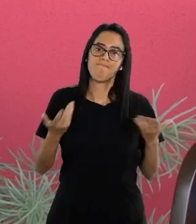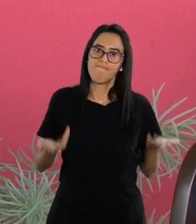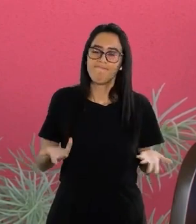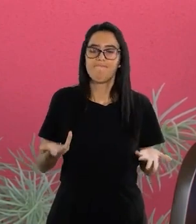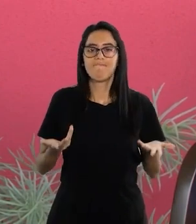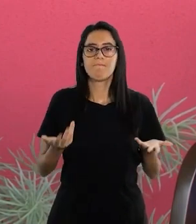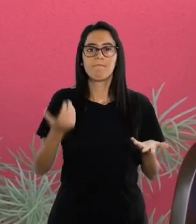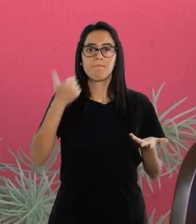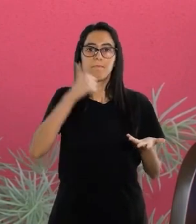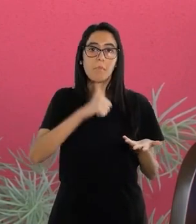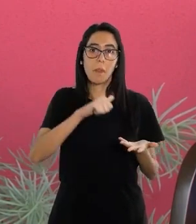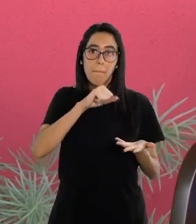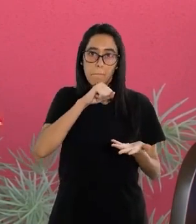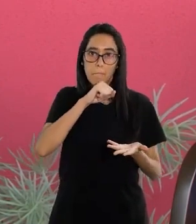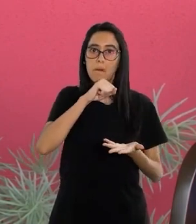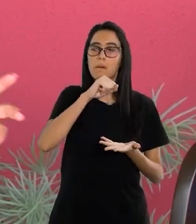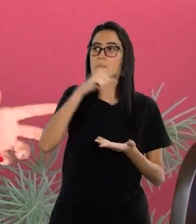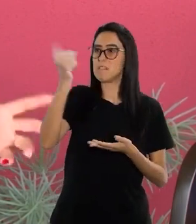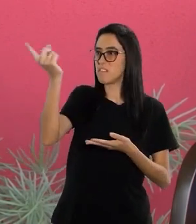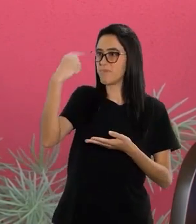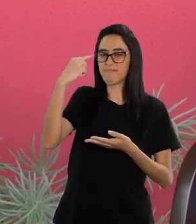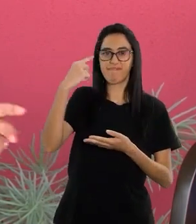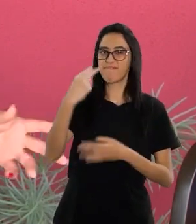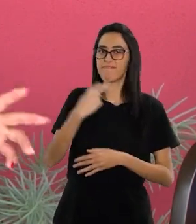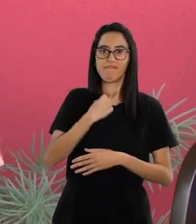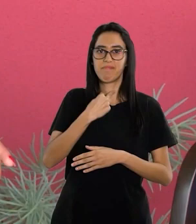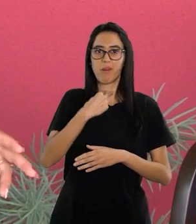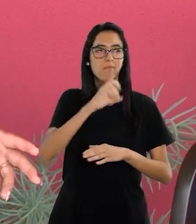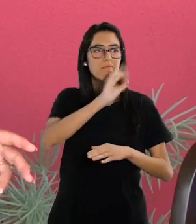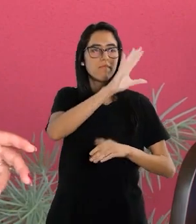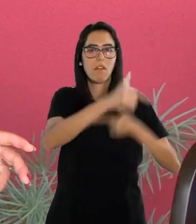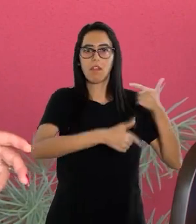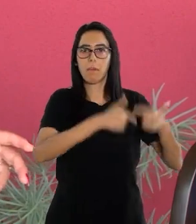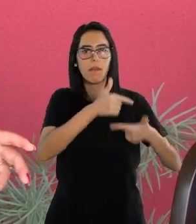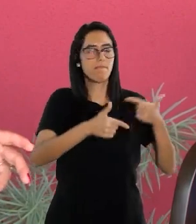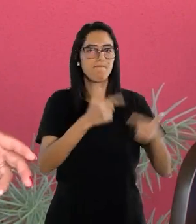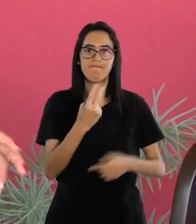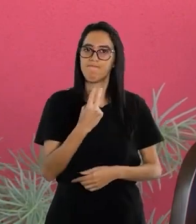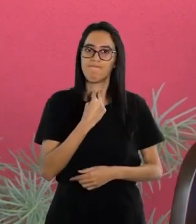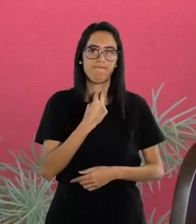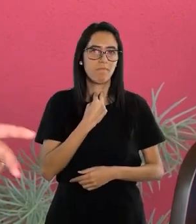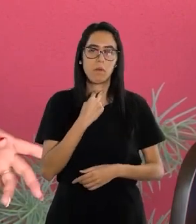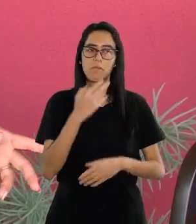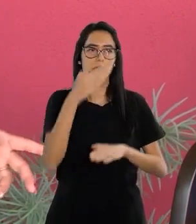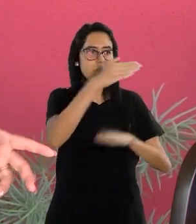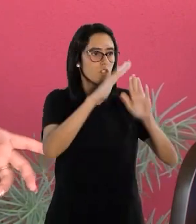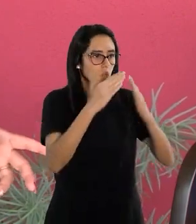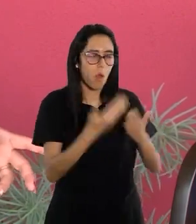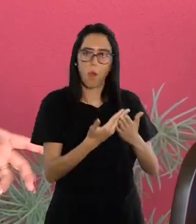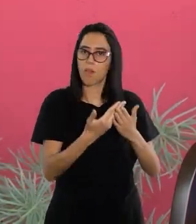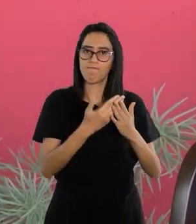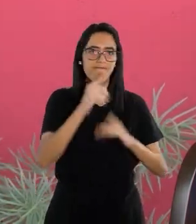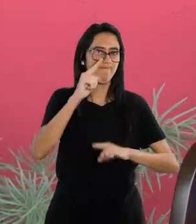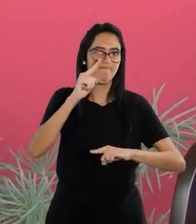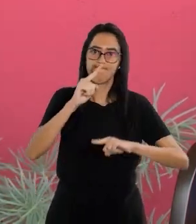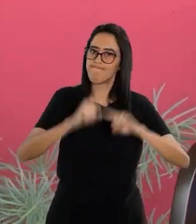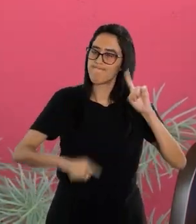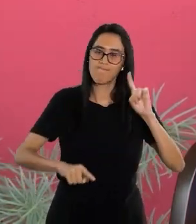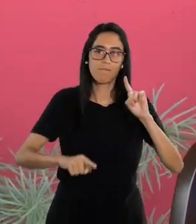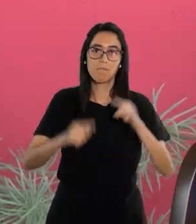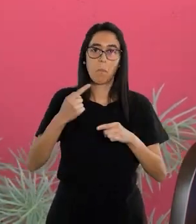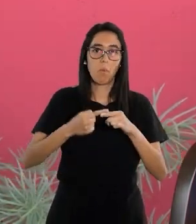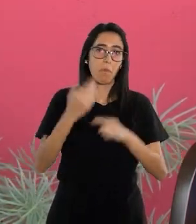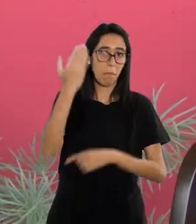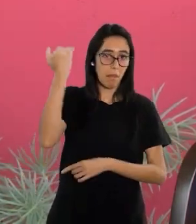eu... A minha mãe não deixava a gente sair e trabalhar fora. Não deixava estudar. Você